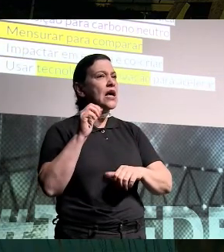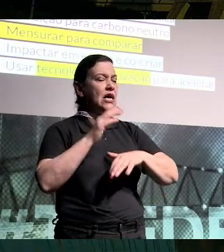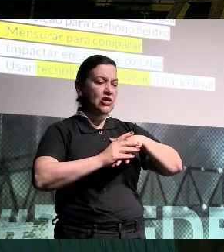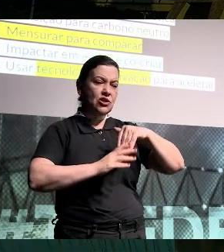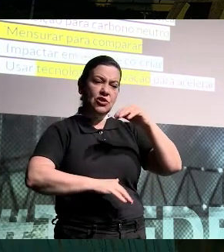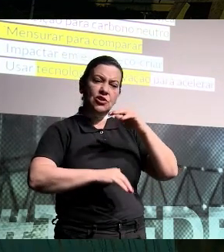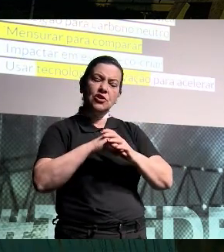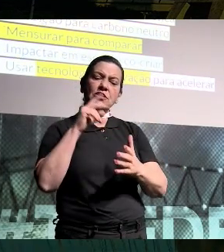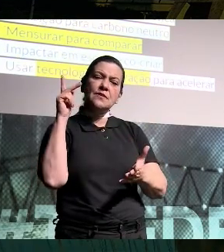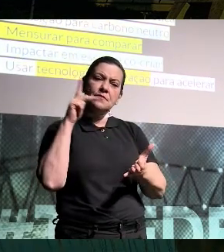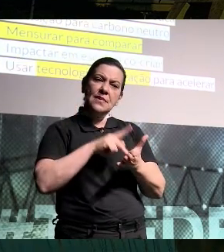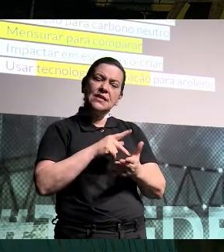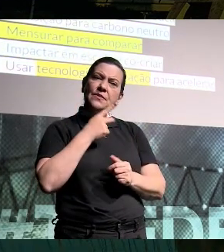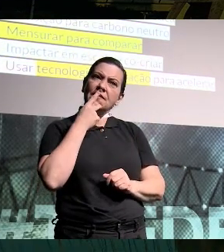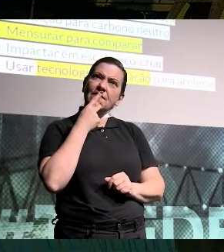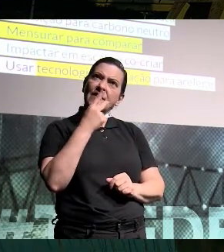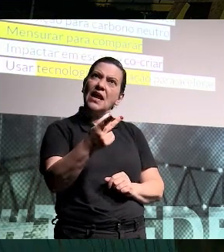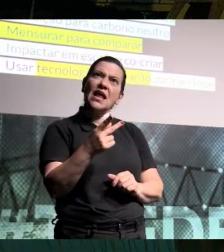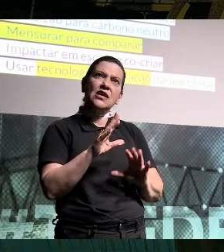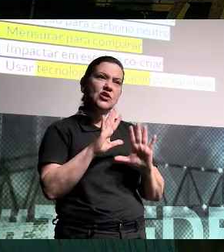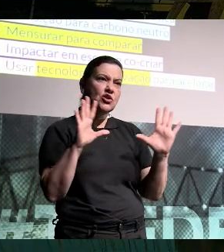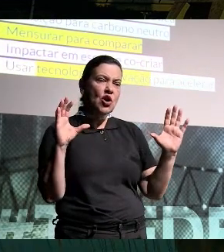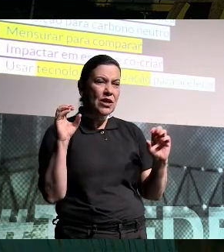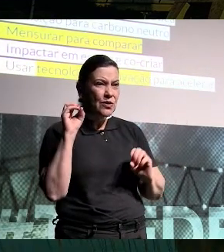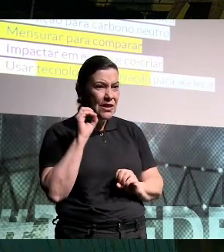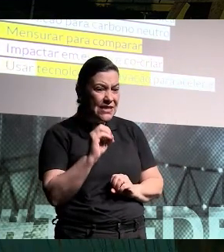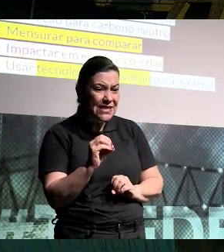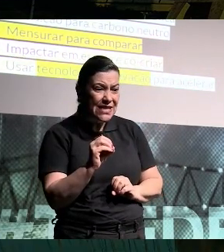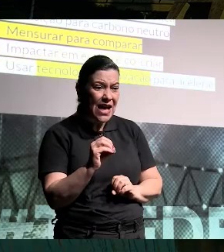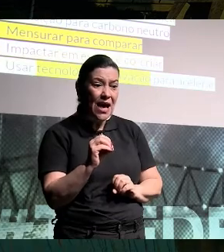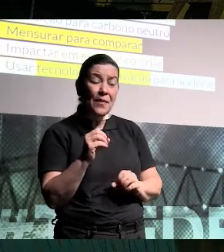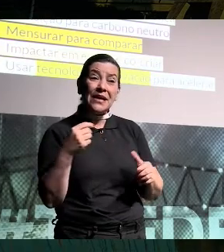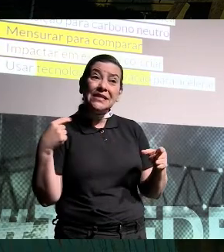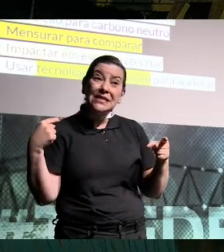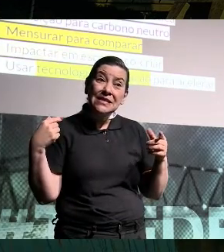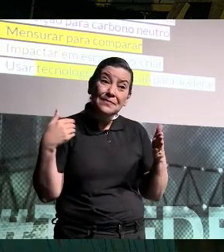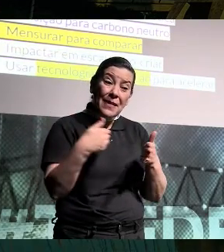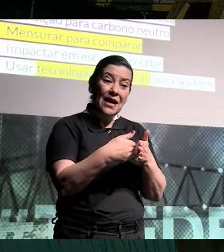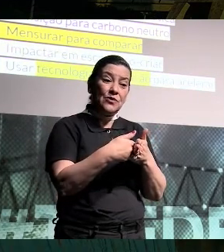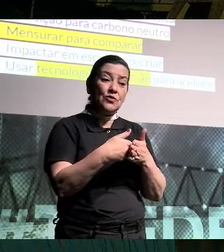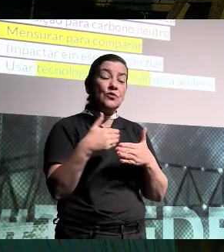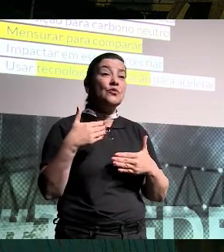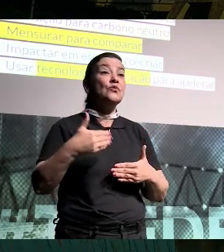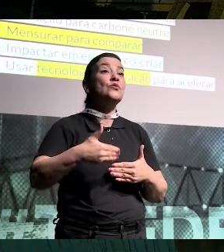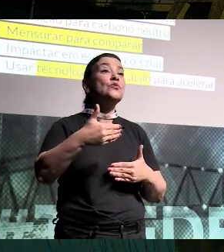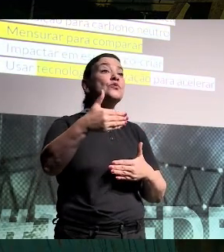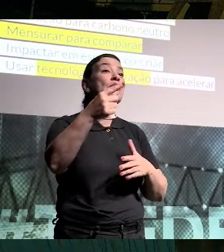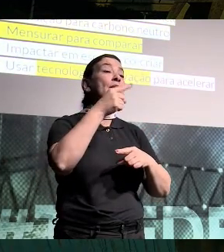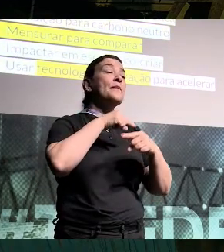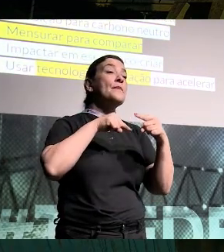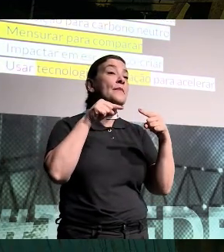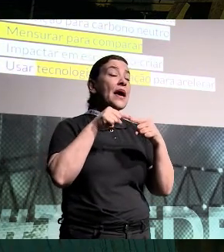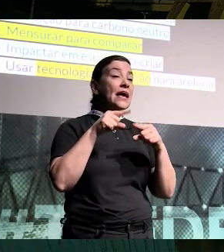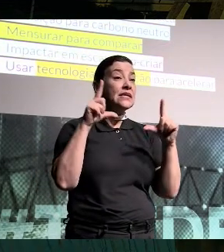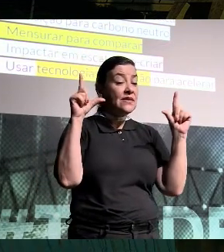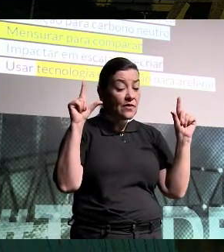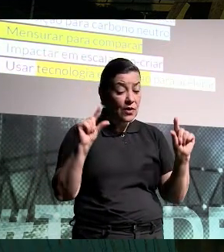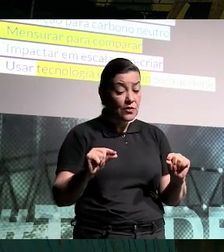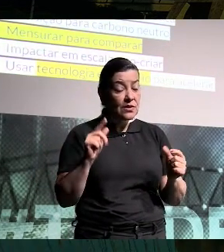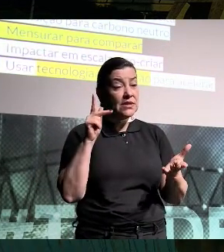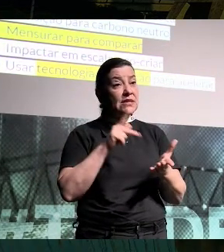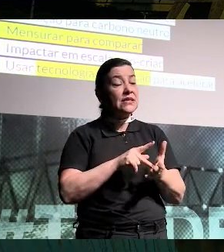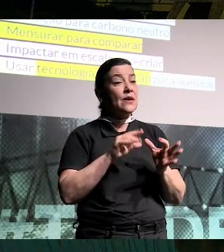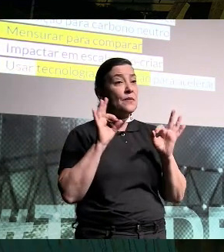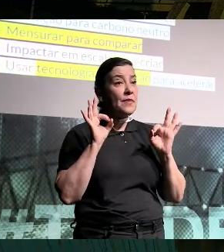ativamente e falar não só neutralizar, mas a neutralização é no curto prazo. A longo prazo eu tenho metas que vão reduzir a